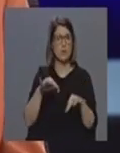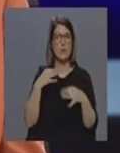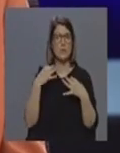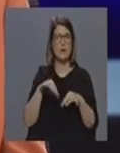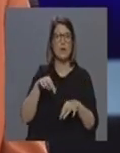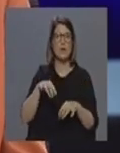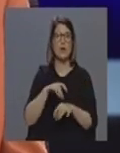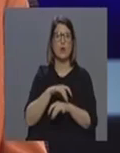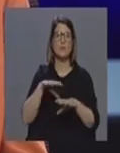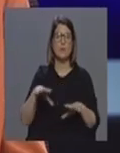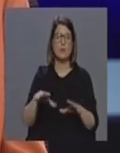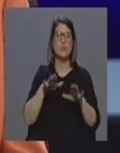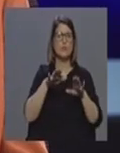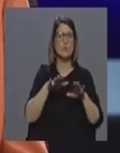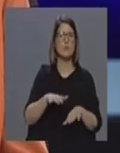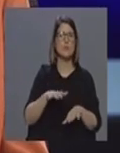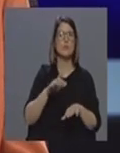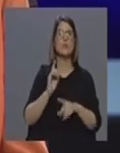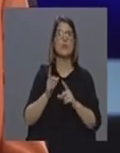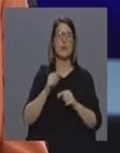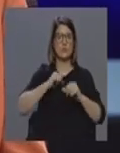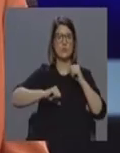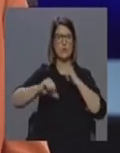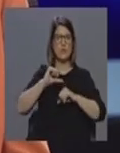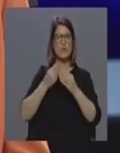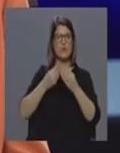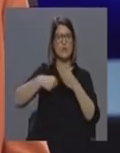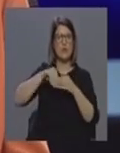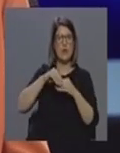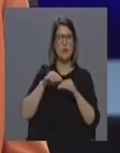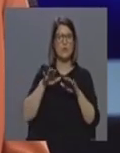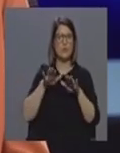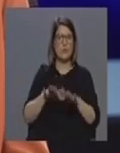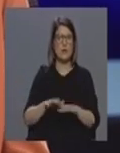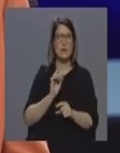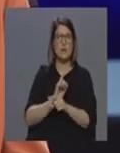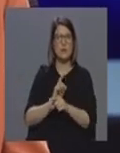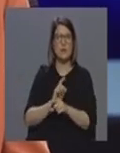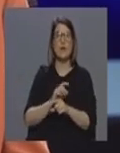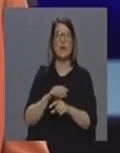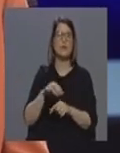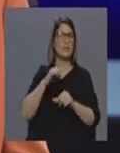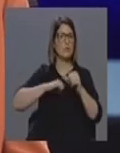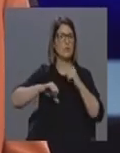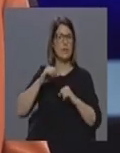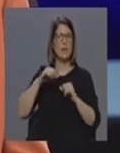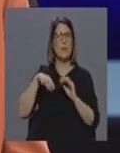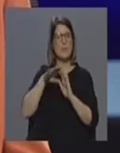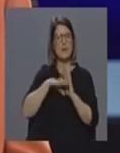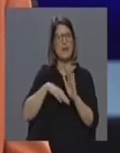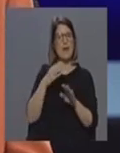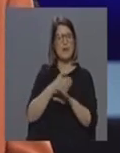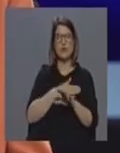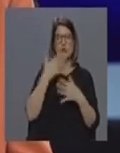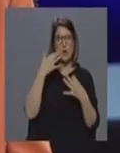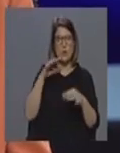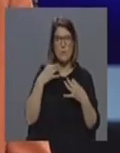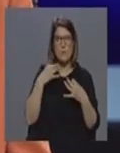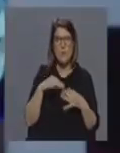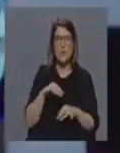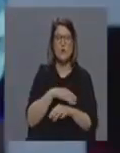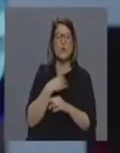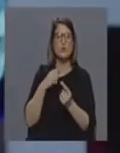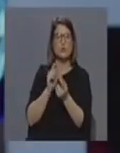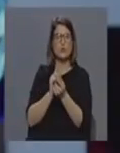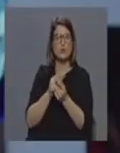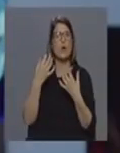hospital só foi suspensa de momento a atividade cirúrgica adicional continuar cirurgia programada normal e continuam as consultas normais não quer dizer como o Sr. Diretor